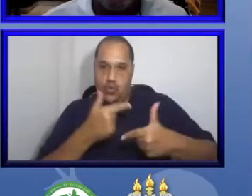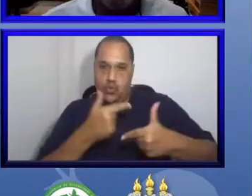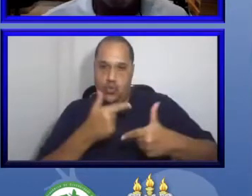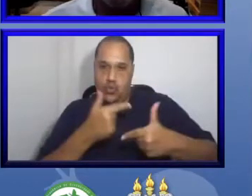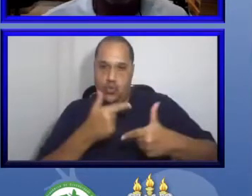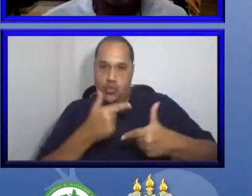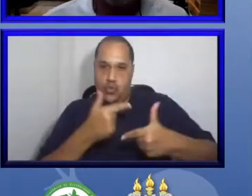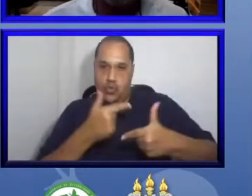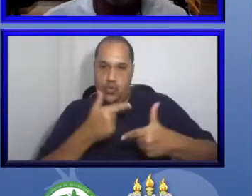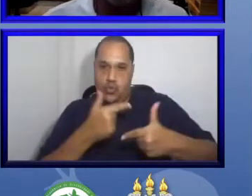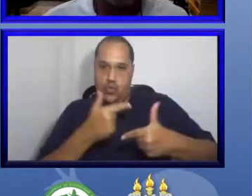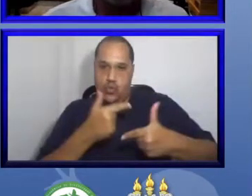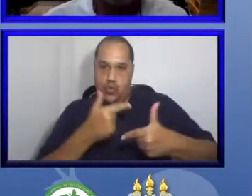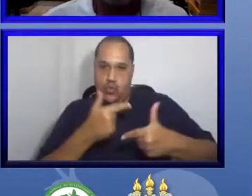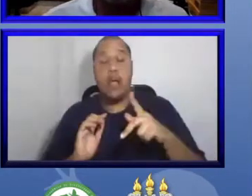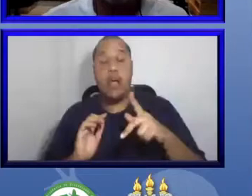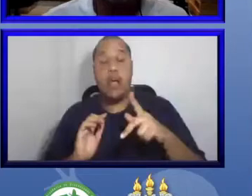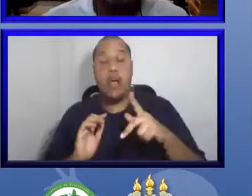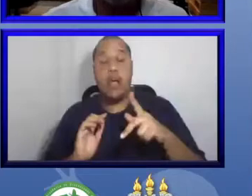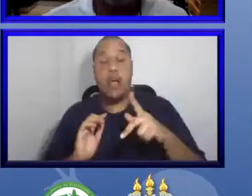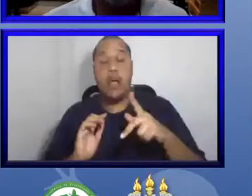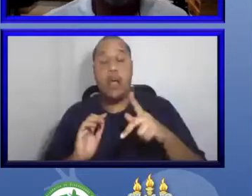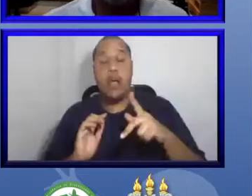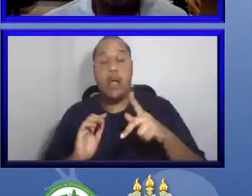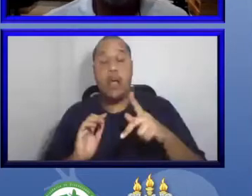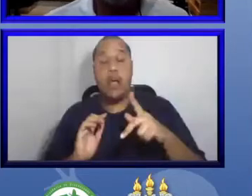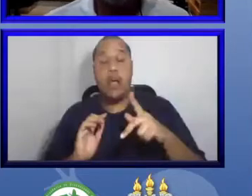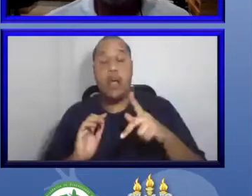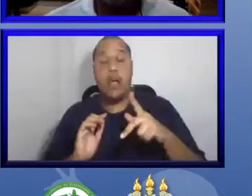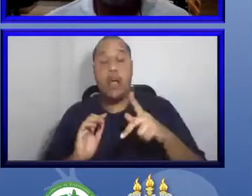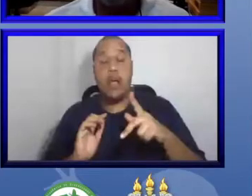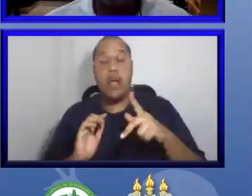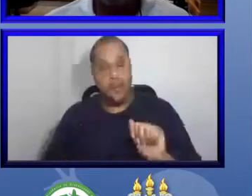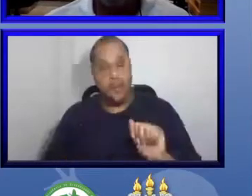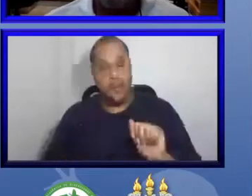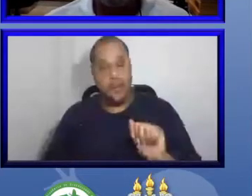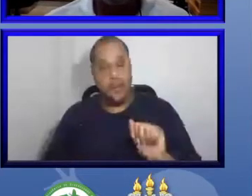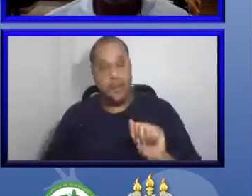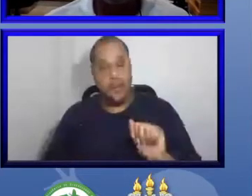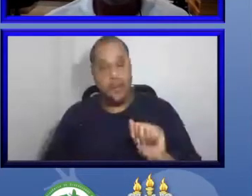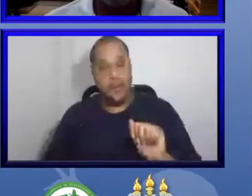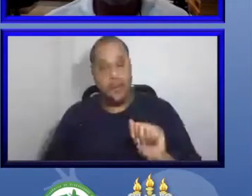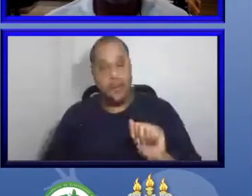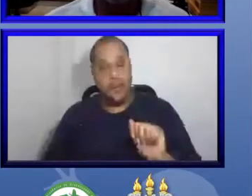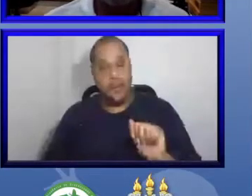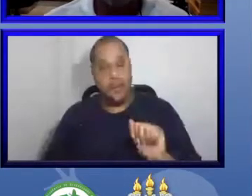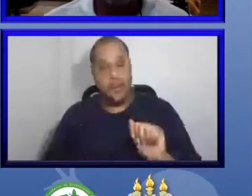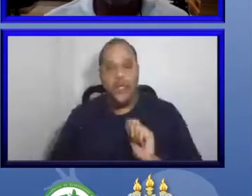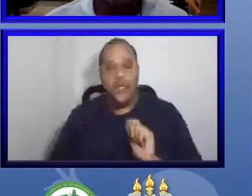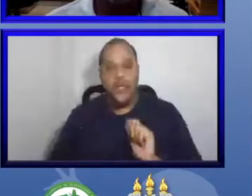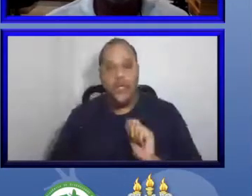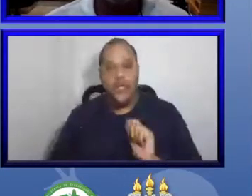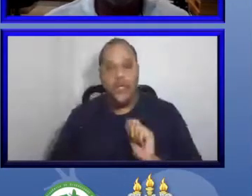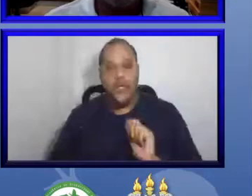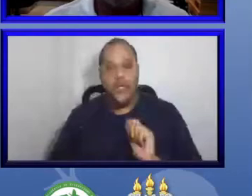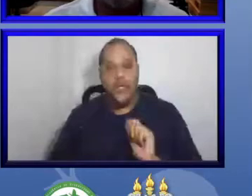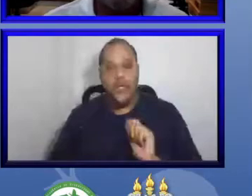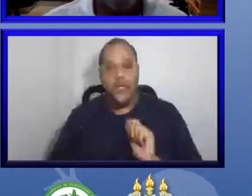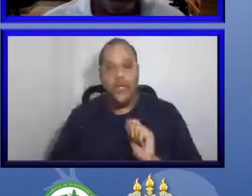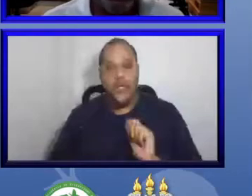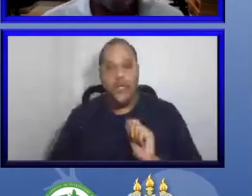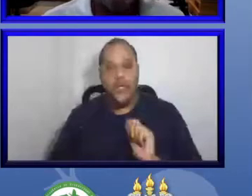Notem que essa... Vou abrir aqui um parênteses e dizer que isso já vem acontecendo. Pode deixar aí.